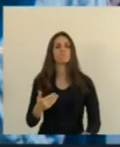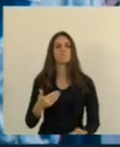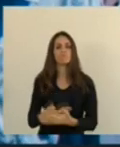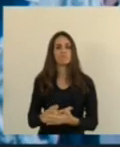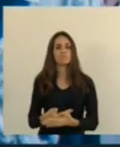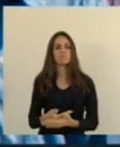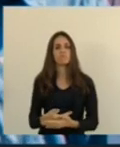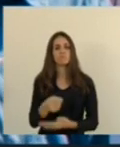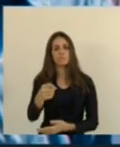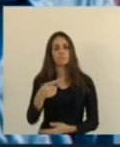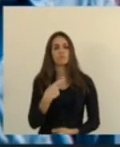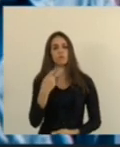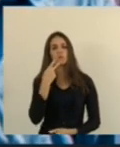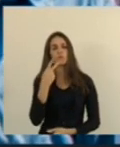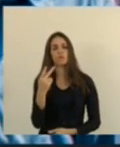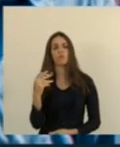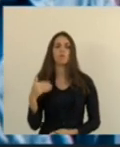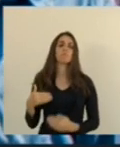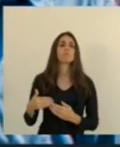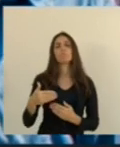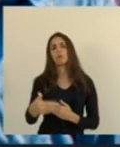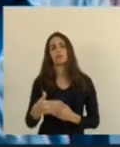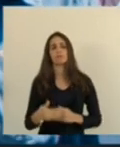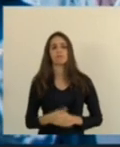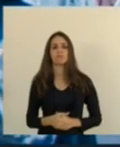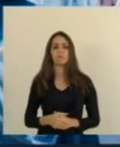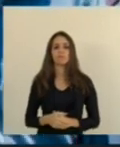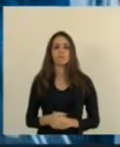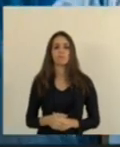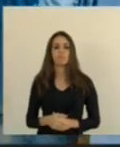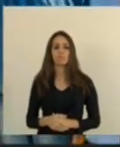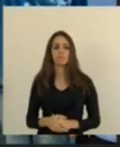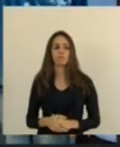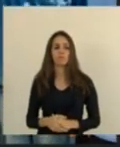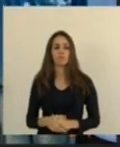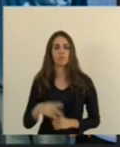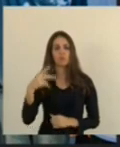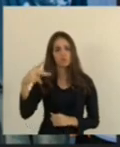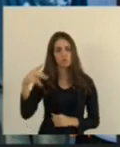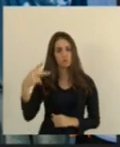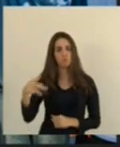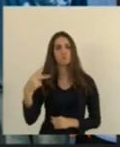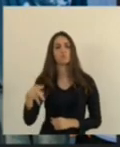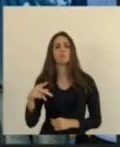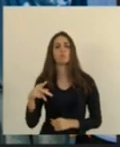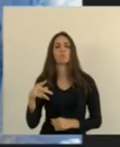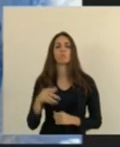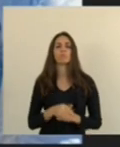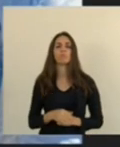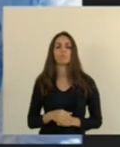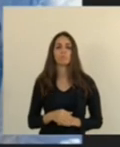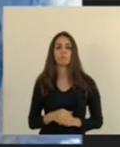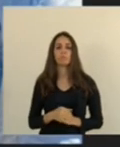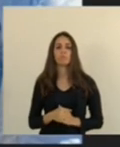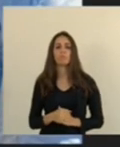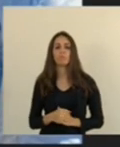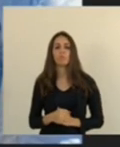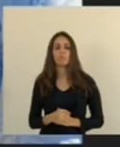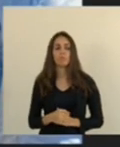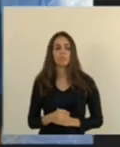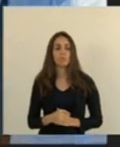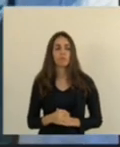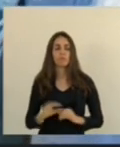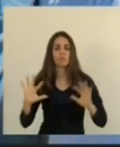você sabe quando eu me refiro à próxima. A próxima sua. Após a sua unidade entrega